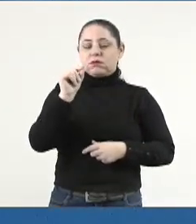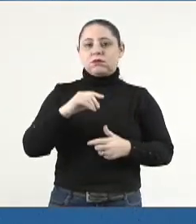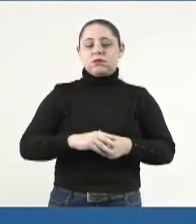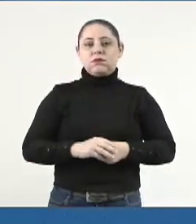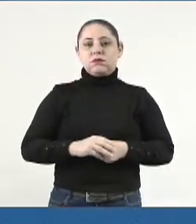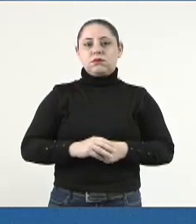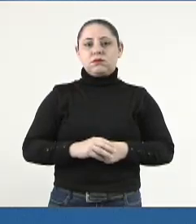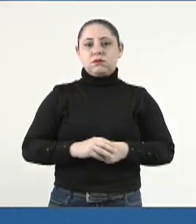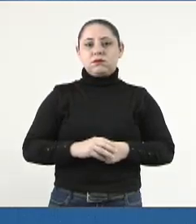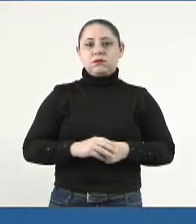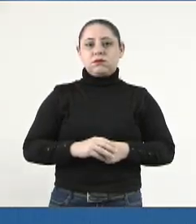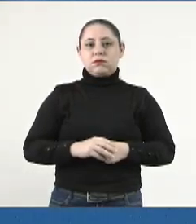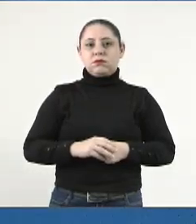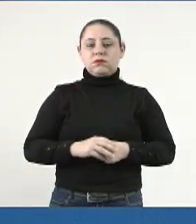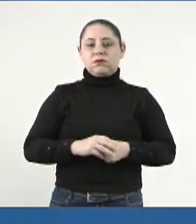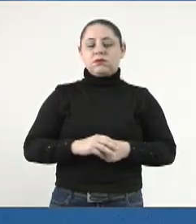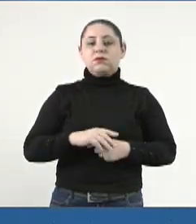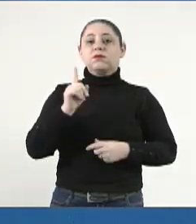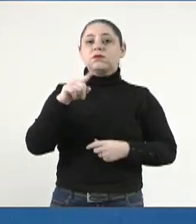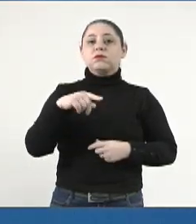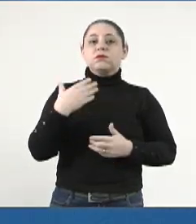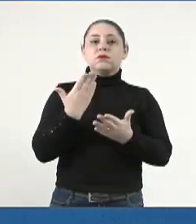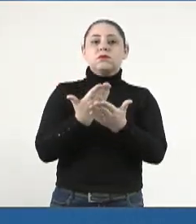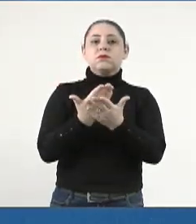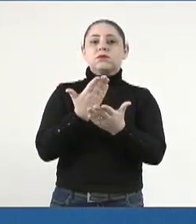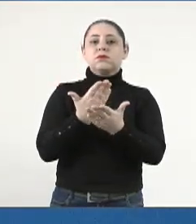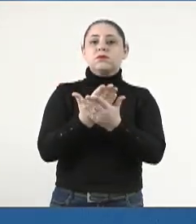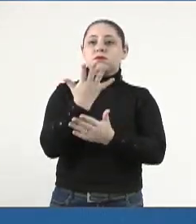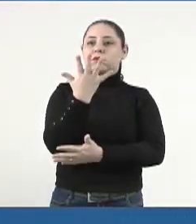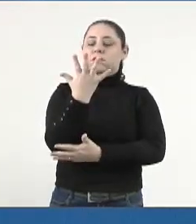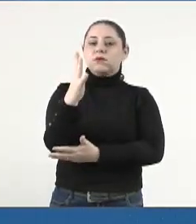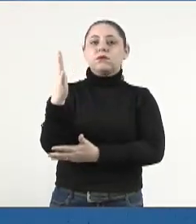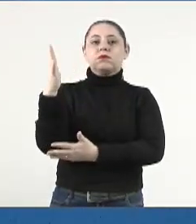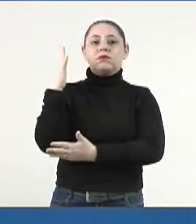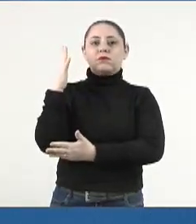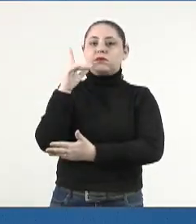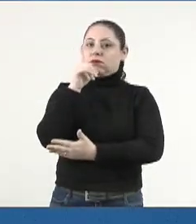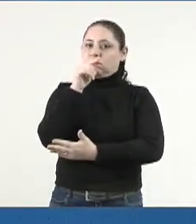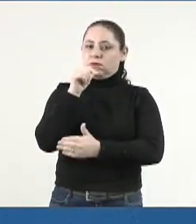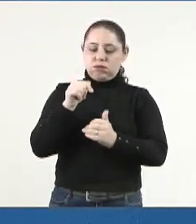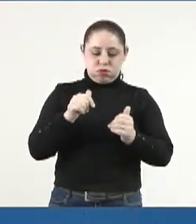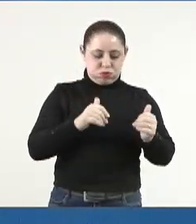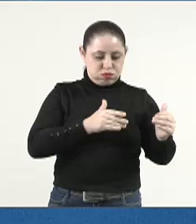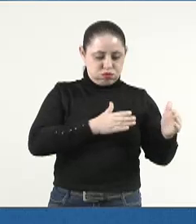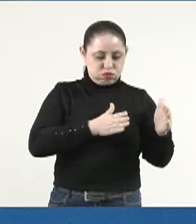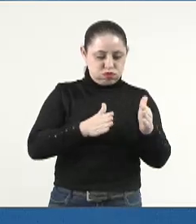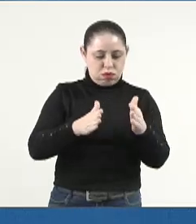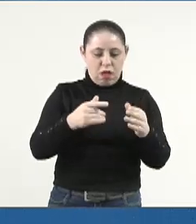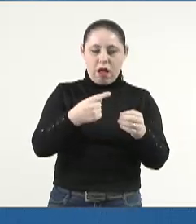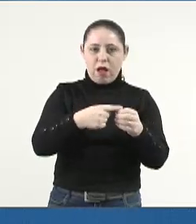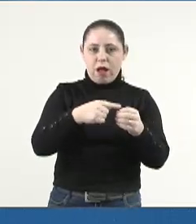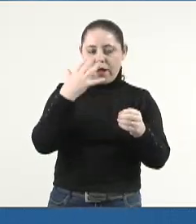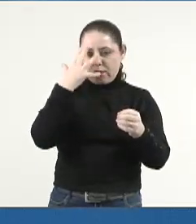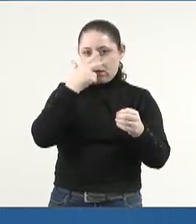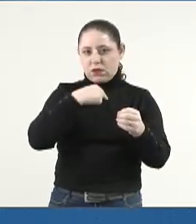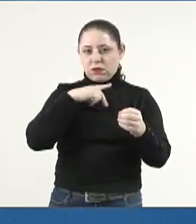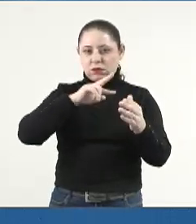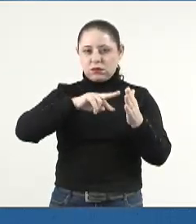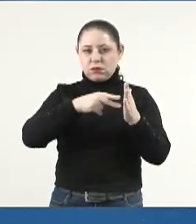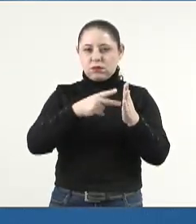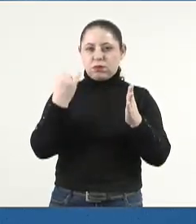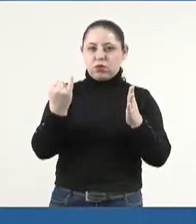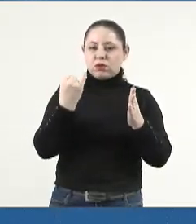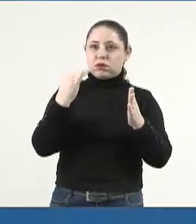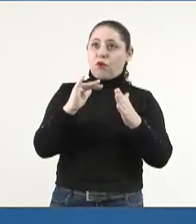de que, segundo estudos ambientais, os rios da região de Bonito, que tem um simbolismo